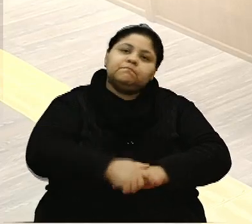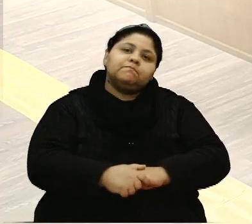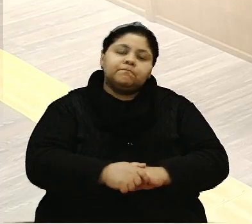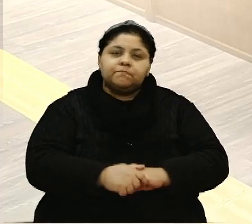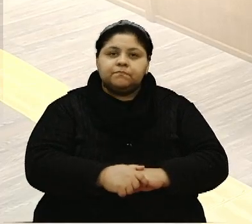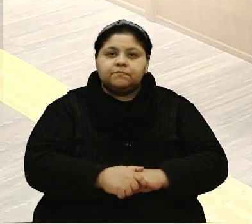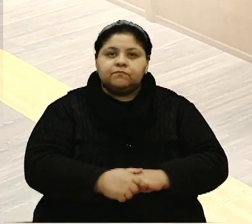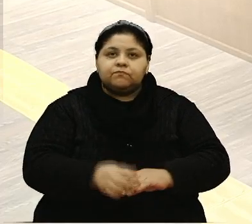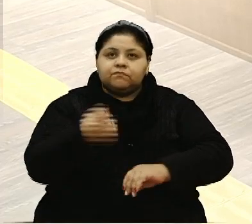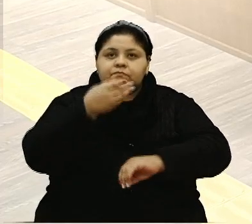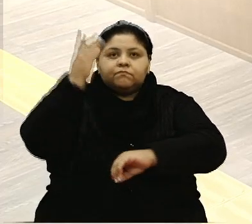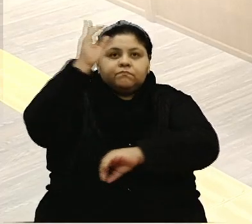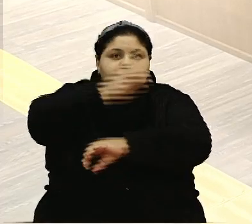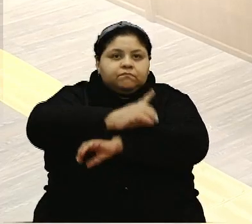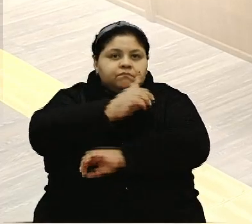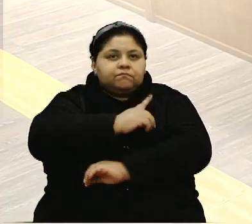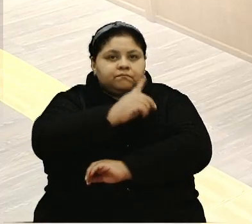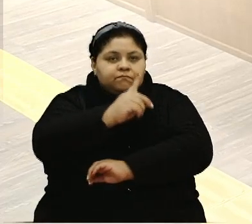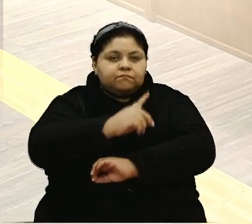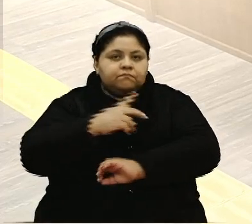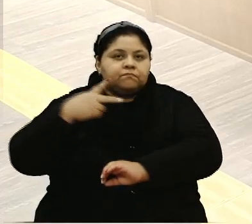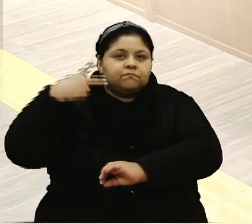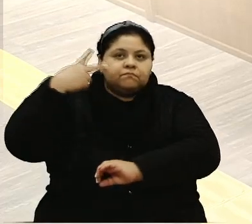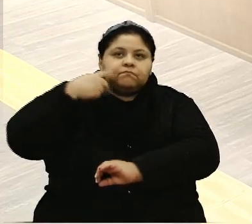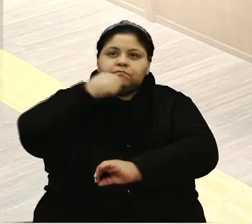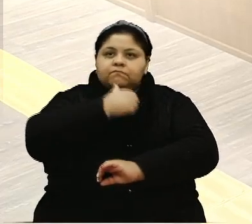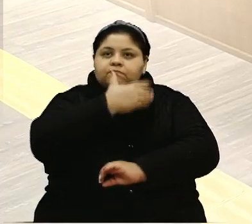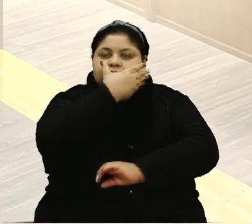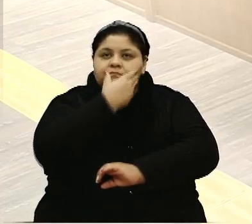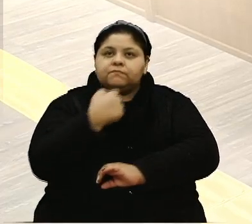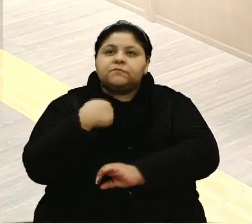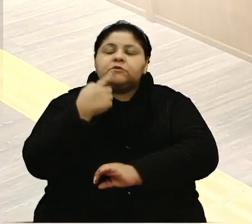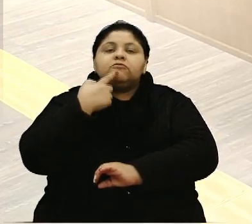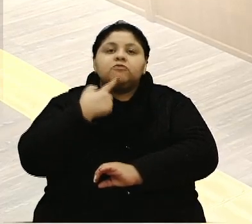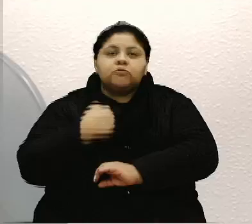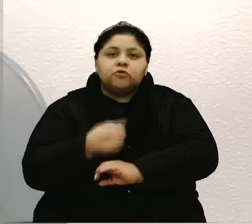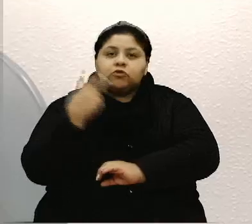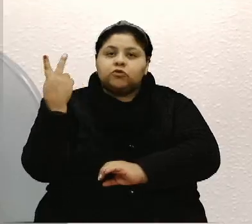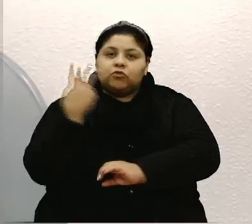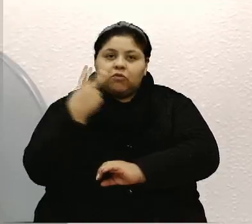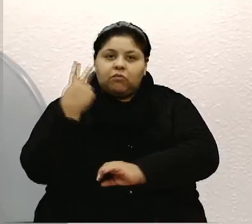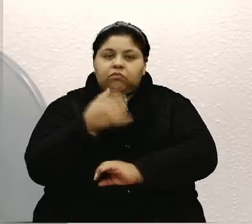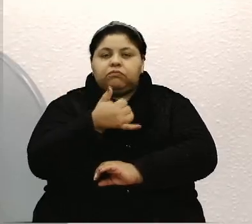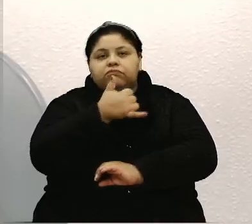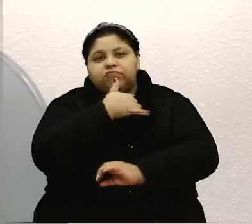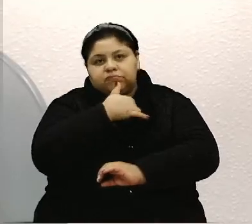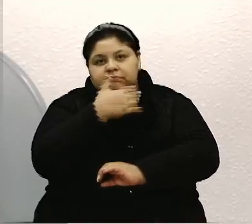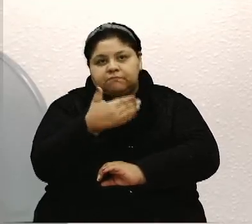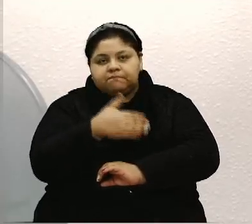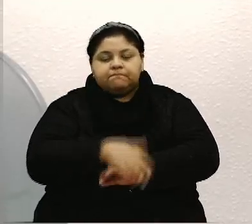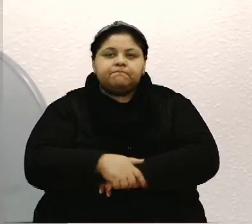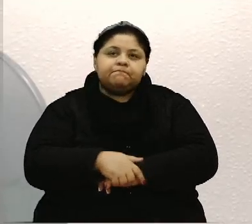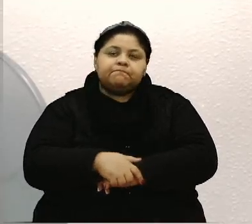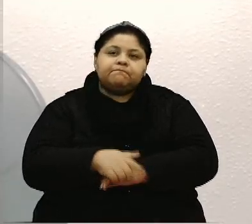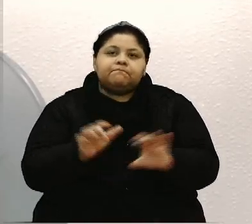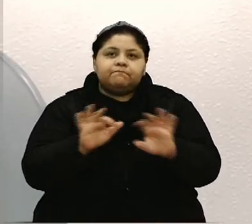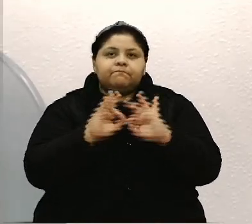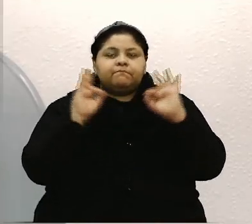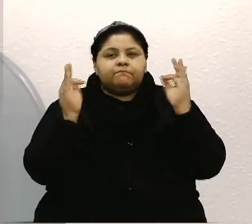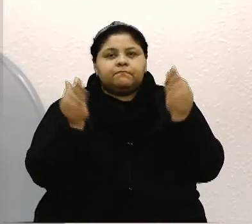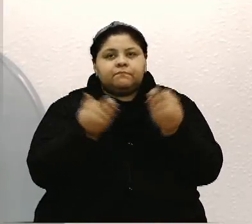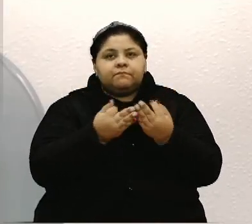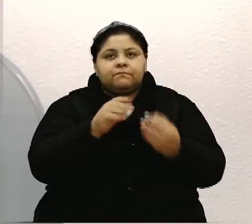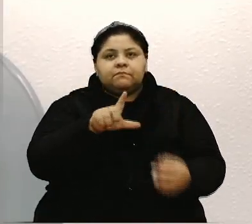a palavra. Bom dia, senhora presidente, senhores vereadores. Eu gostaria de fazer dois votos de pesar hoje. As familiares da